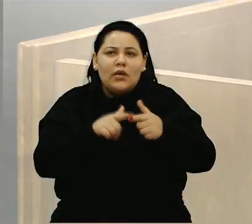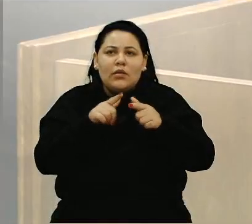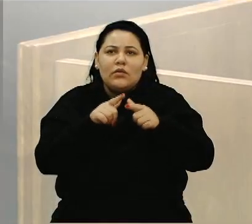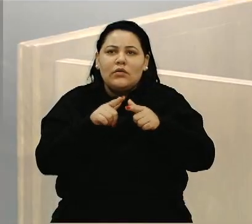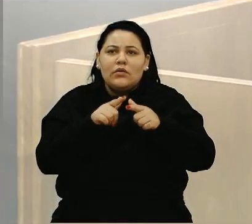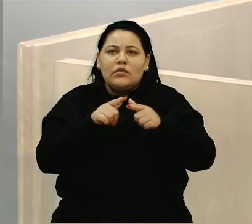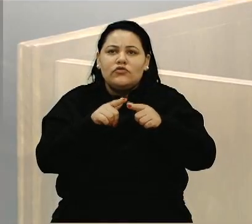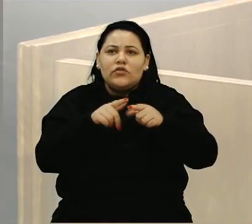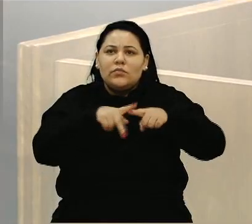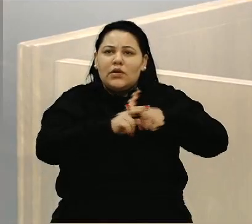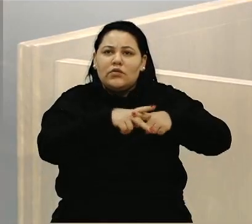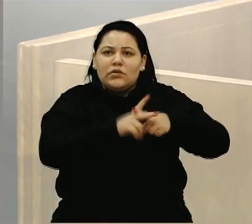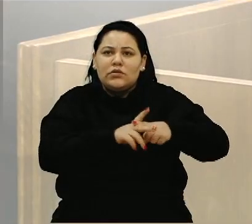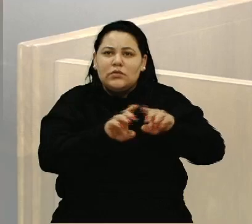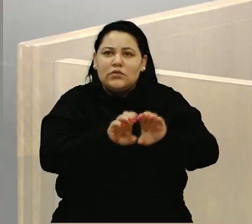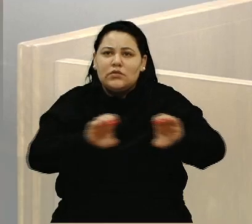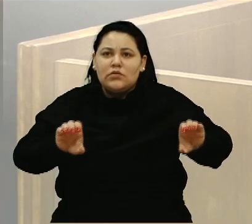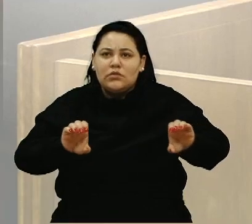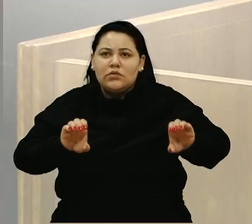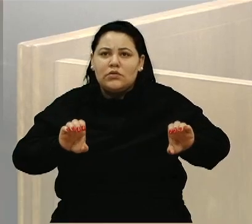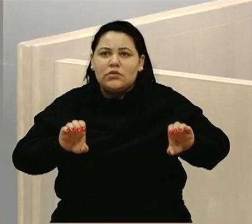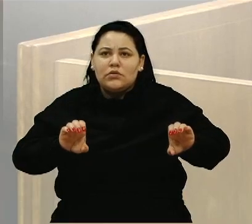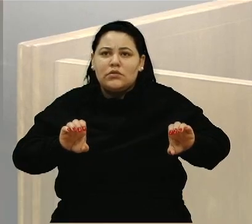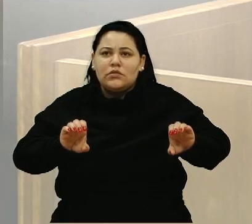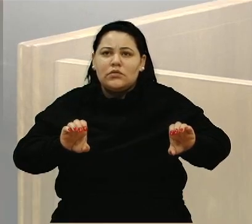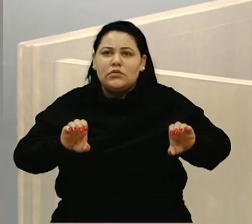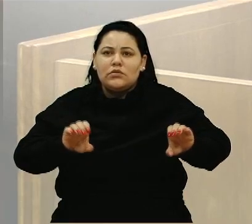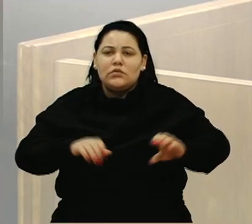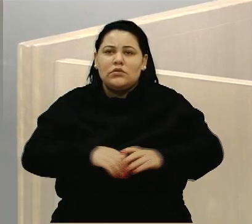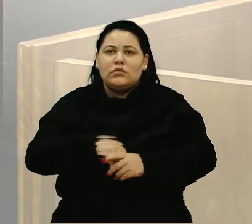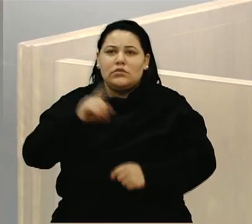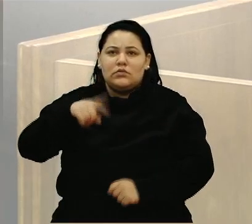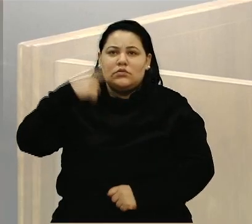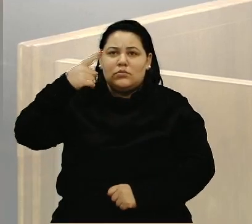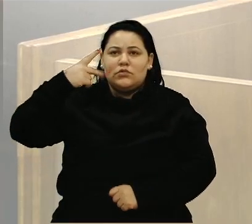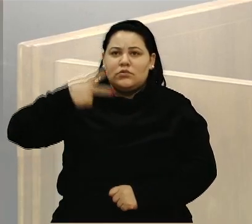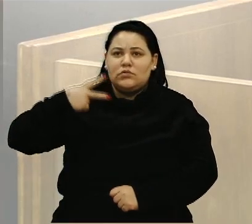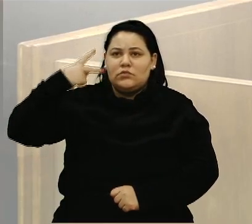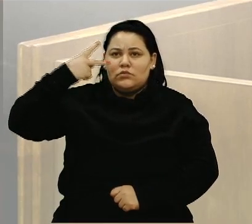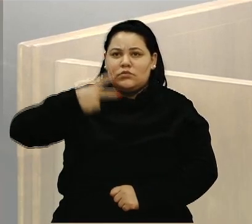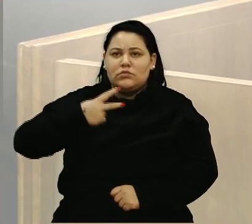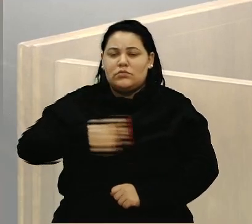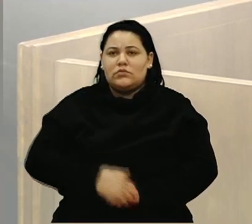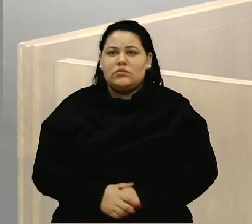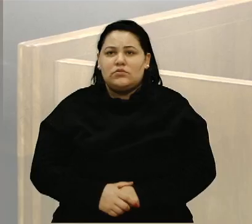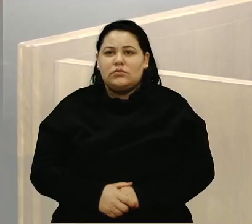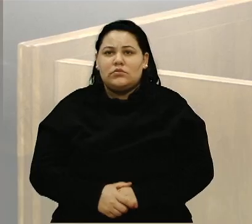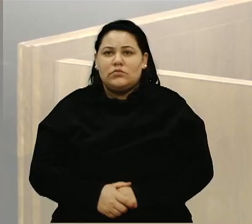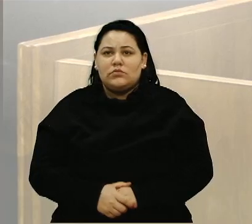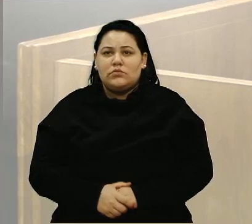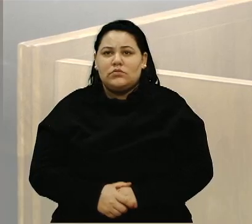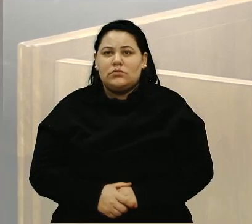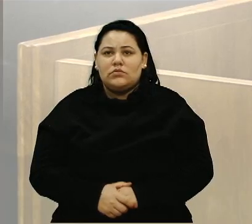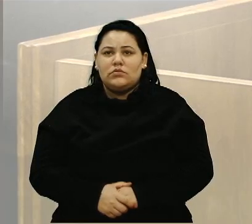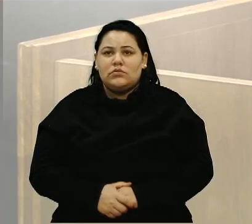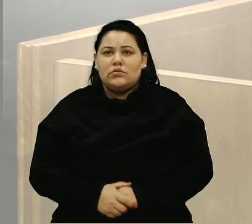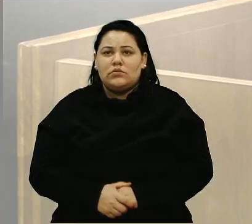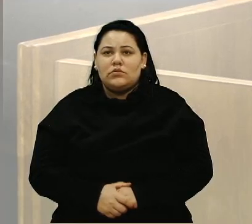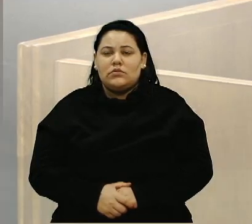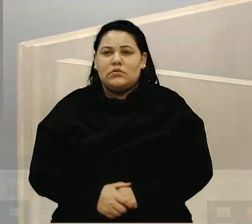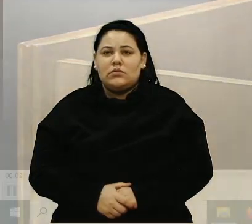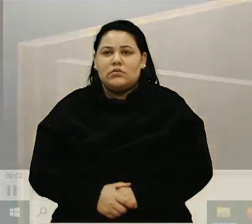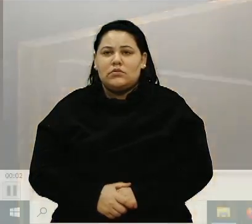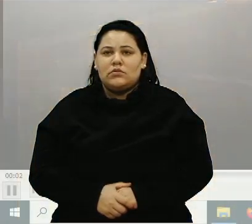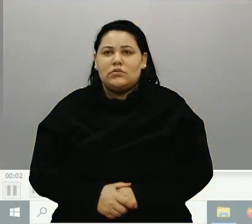6. Mais dos muros, secretário Solete. Próximo vídeo, eu estive lá. Estou aqui na